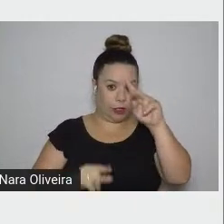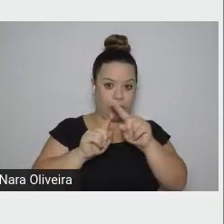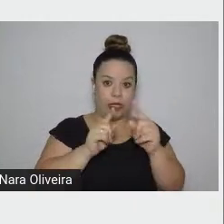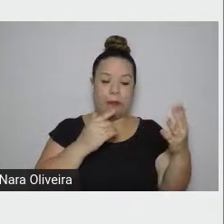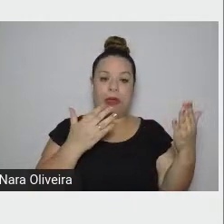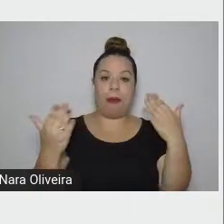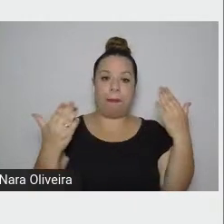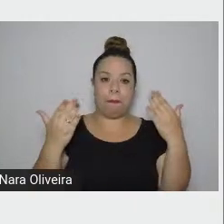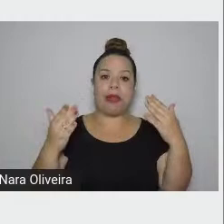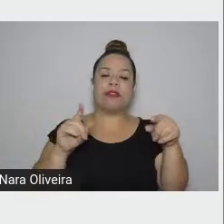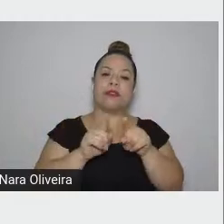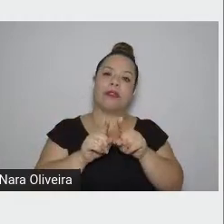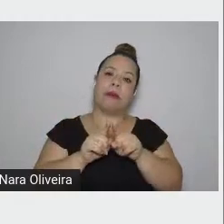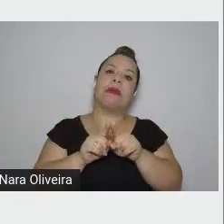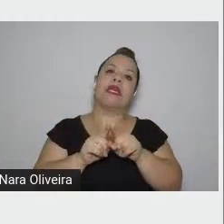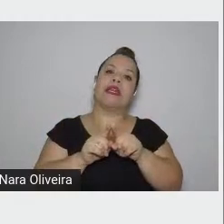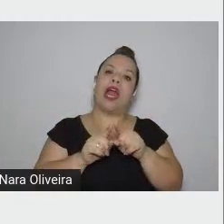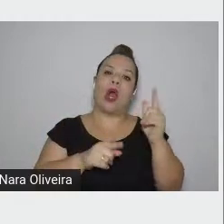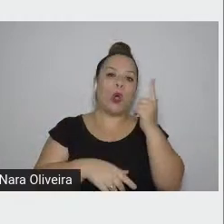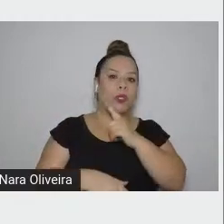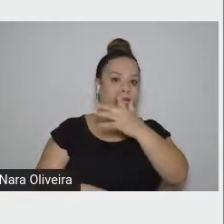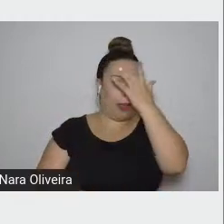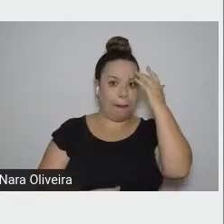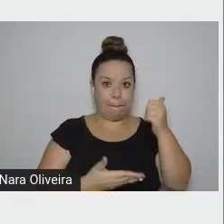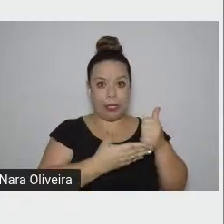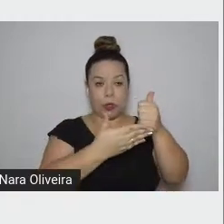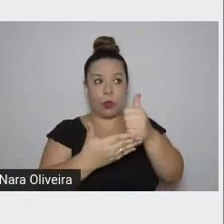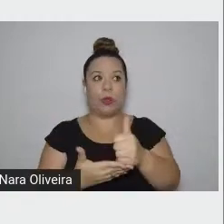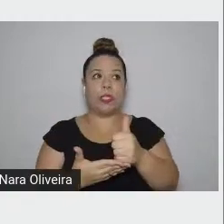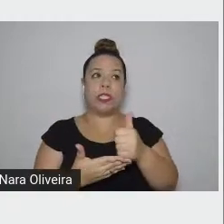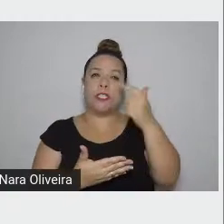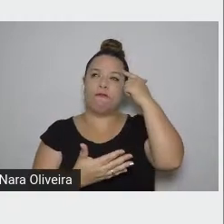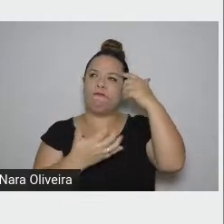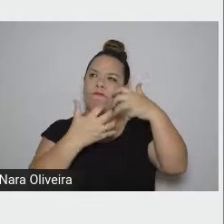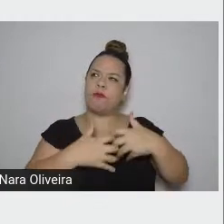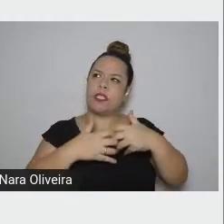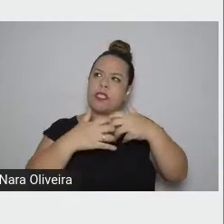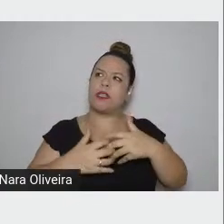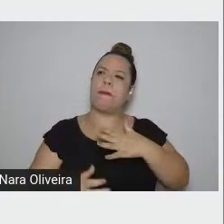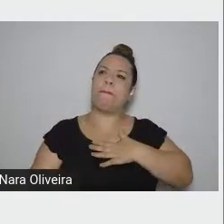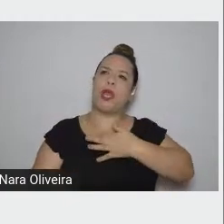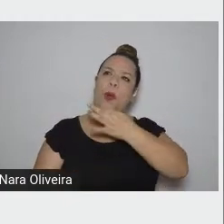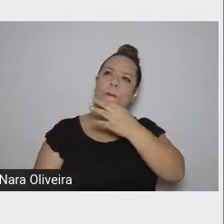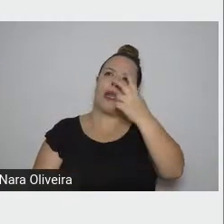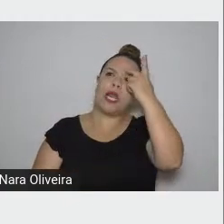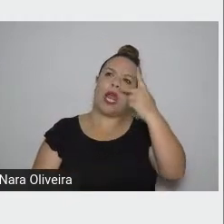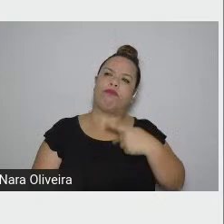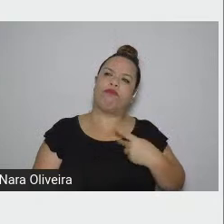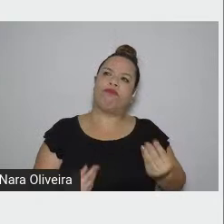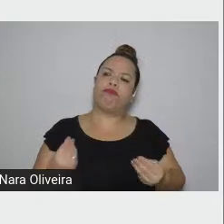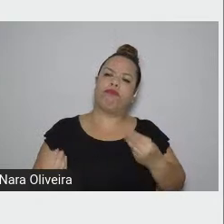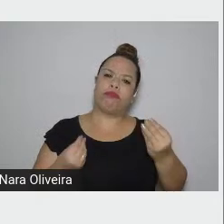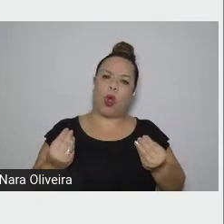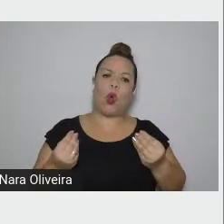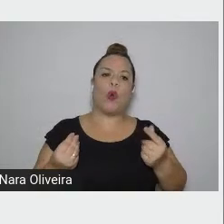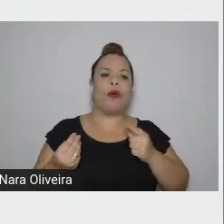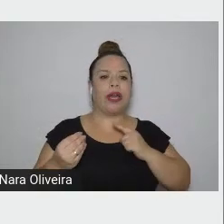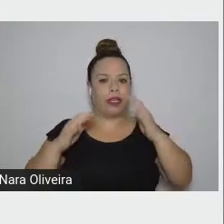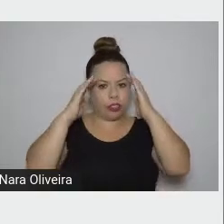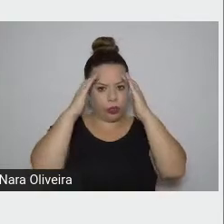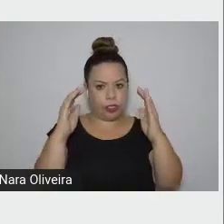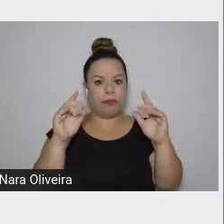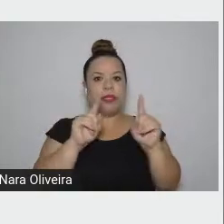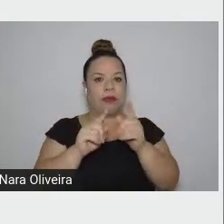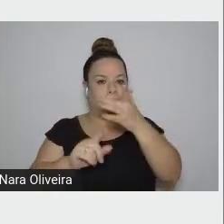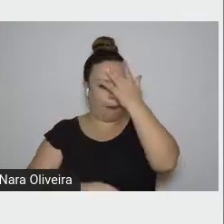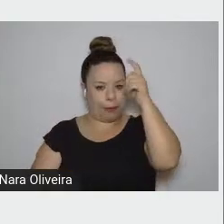leitor a pensar por ele mesmo. Ele tinha um grande respeito pelo leitor.